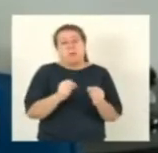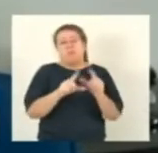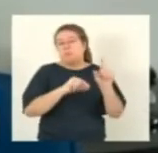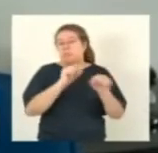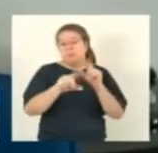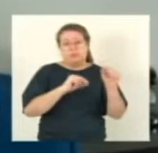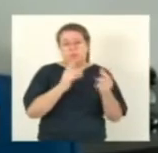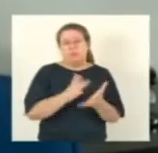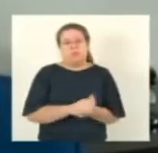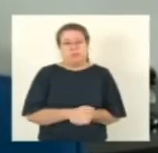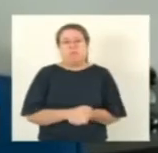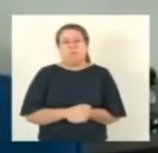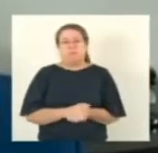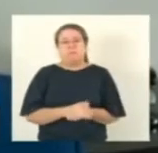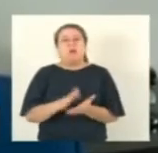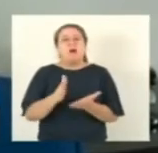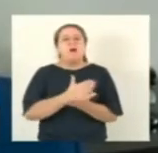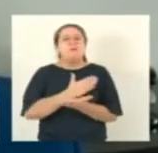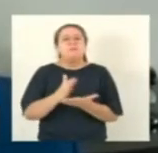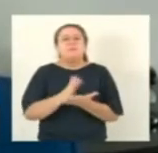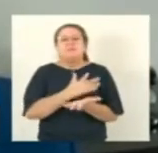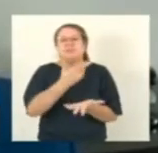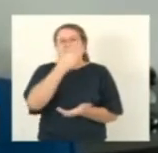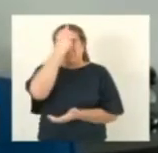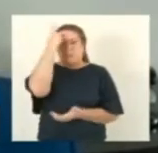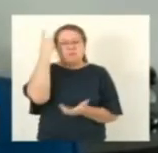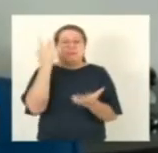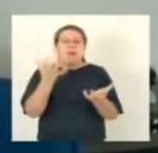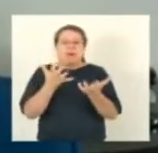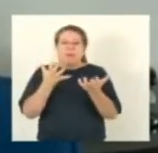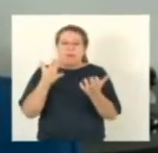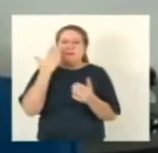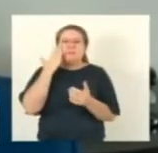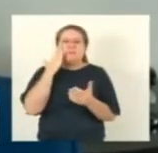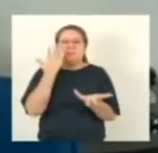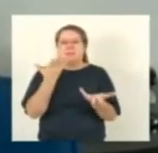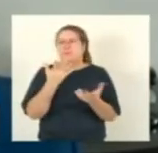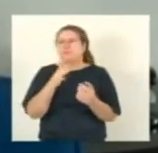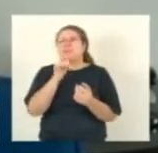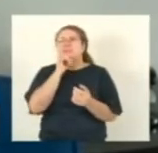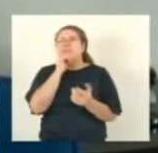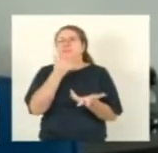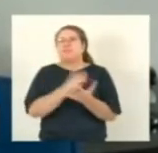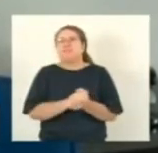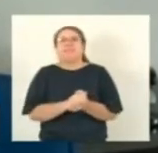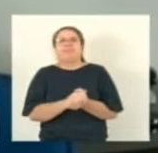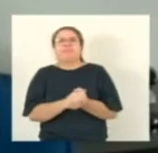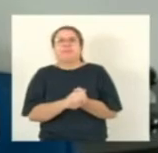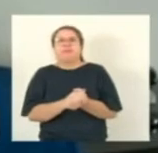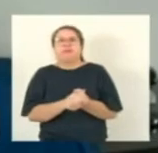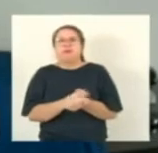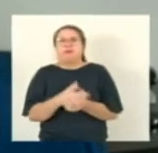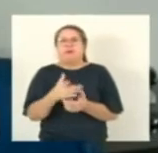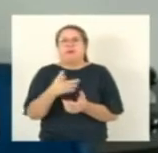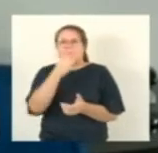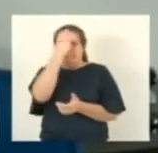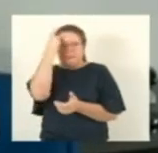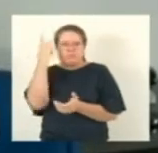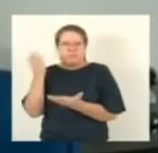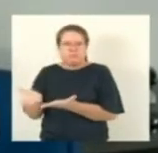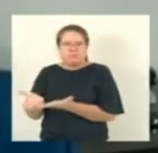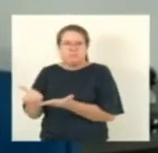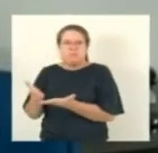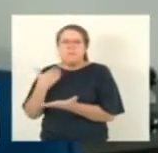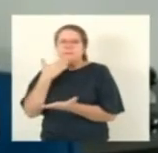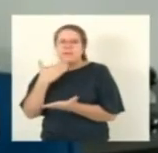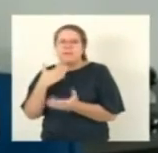pessoa quer saber se ele vai para a direção da sua casa ou não às vezes ele está vindo a vitória e depois ele quer ter o destino final